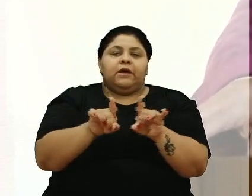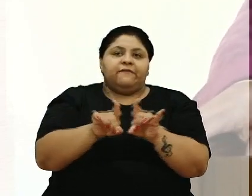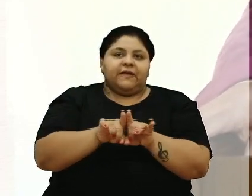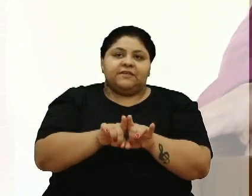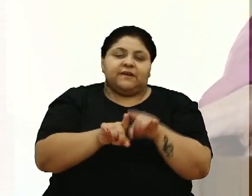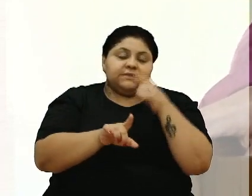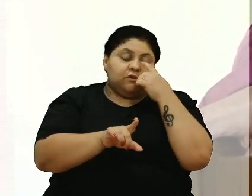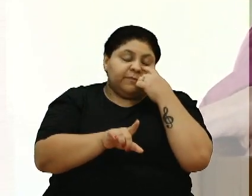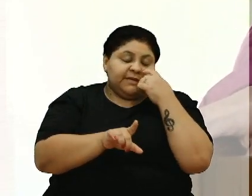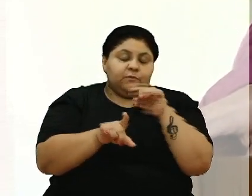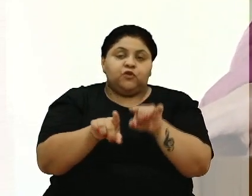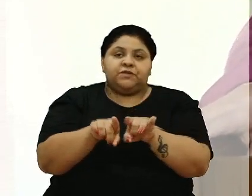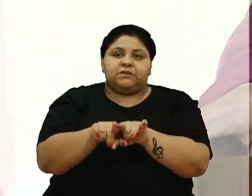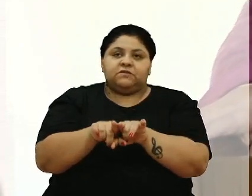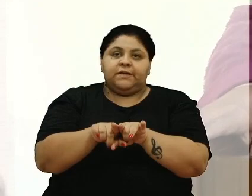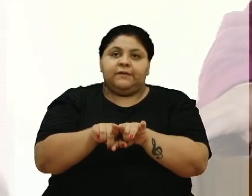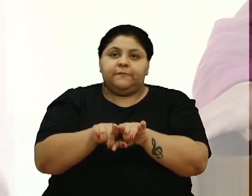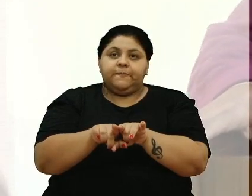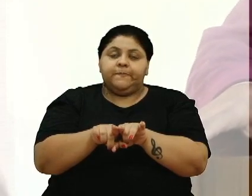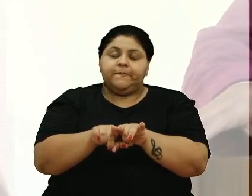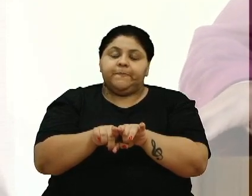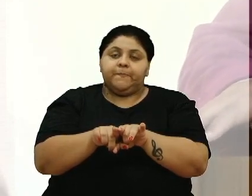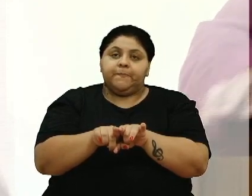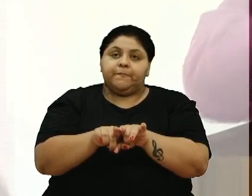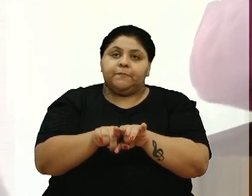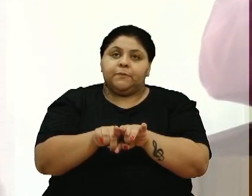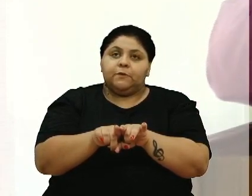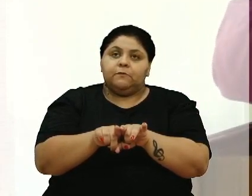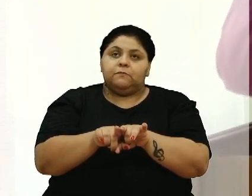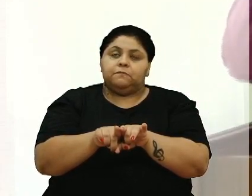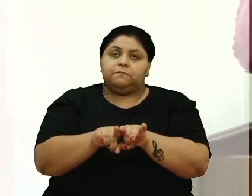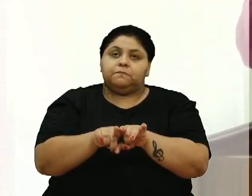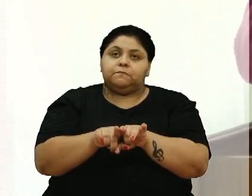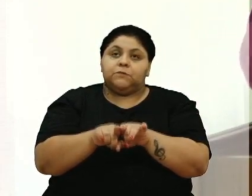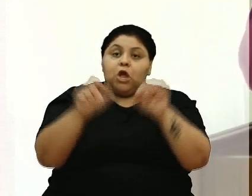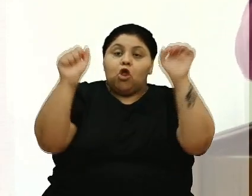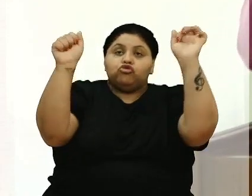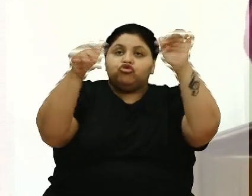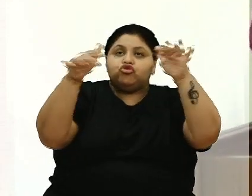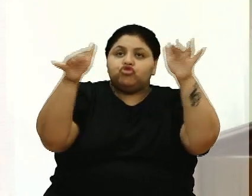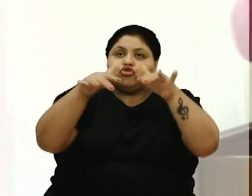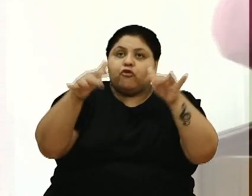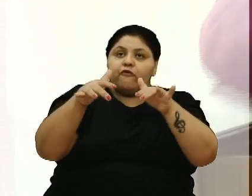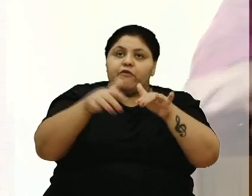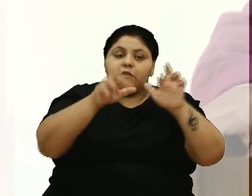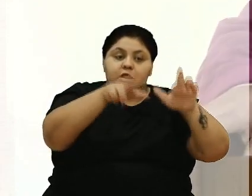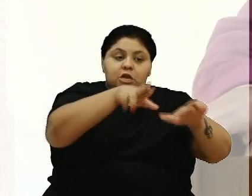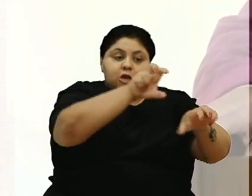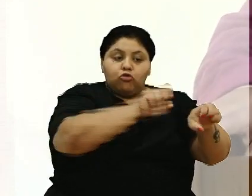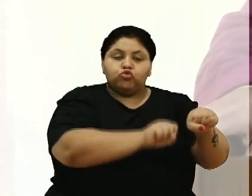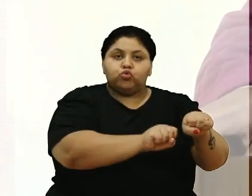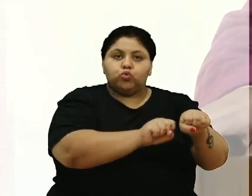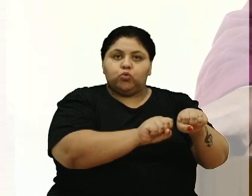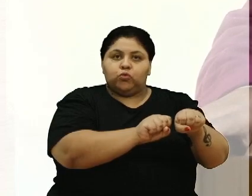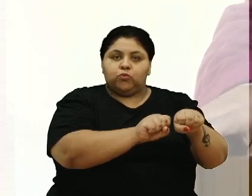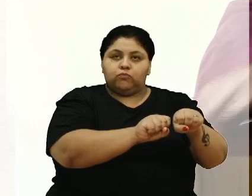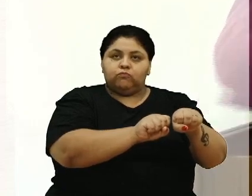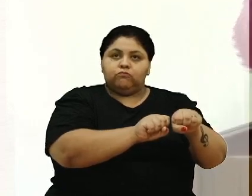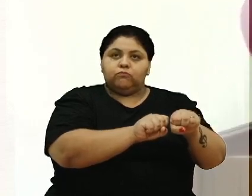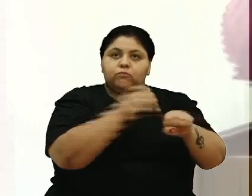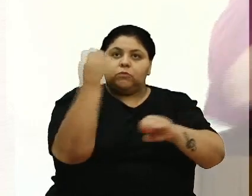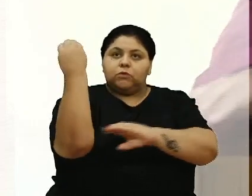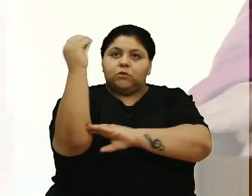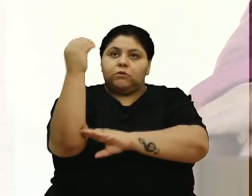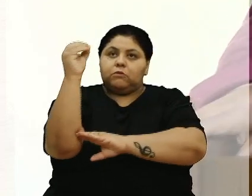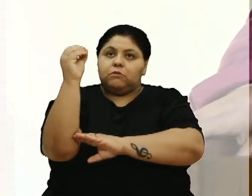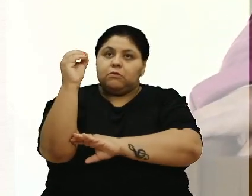sul do estado, pode vir a chuva ali também, e nem, nem, não precisa nem chover para a região sul chegar água lá. Porto Alegre era